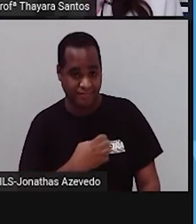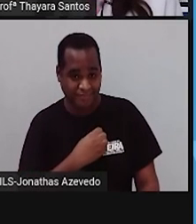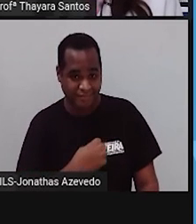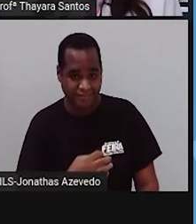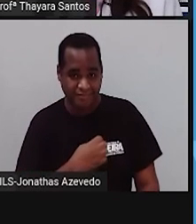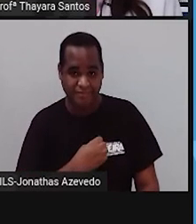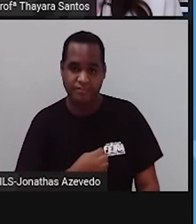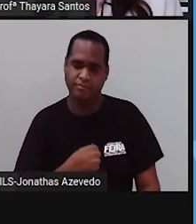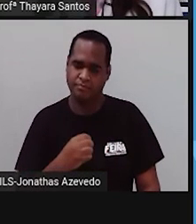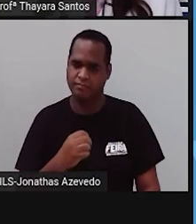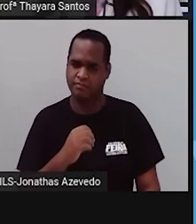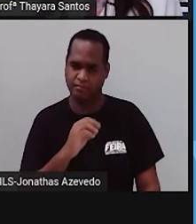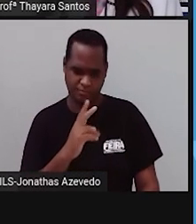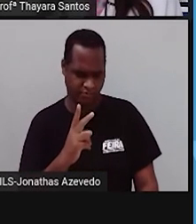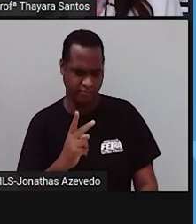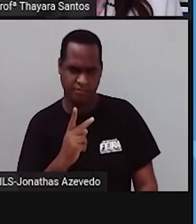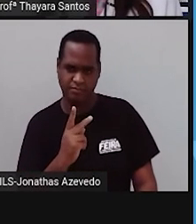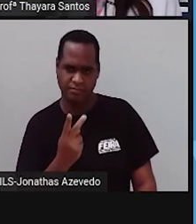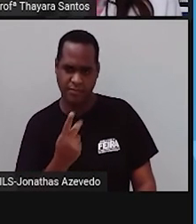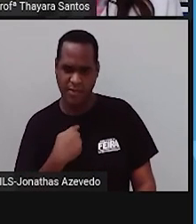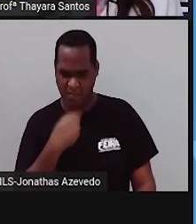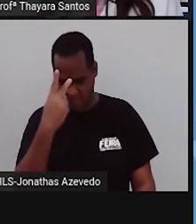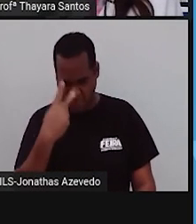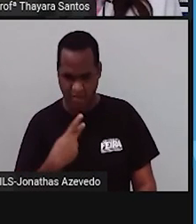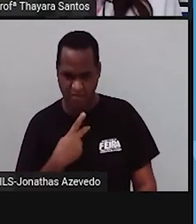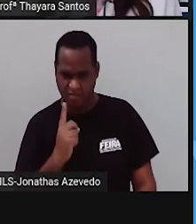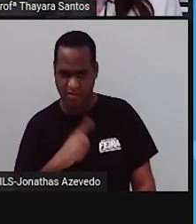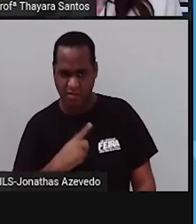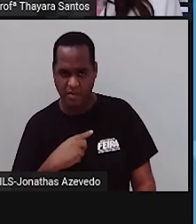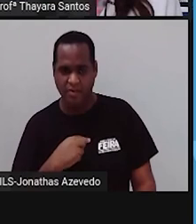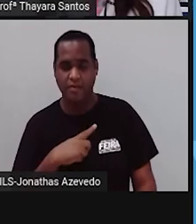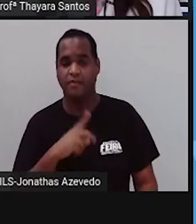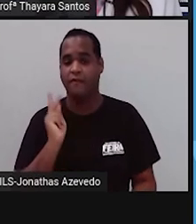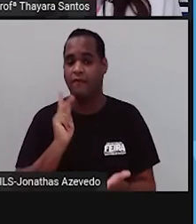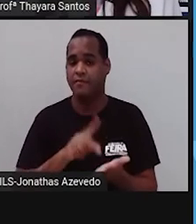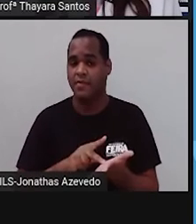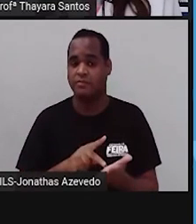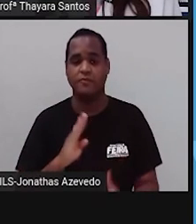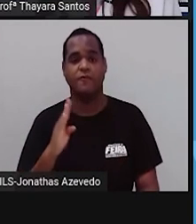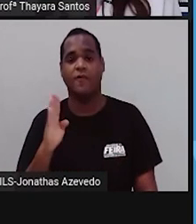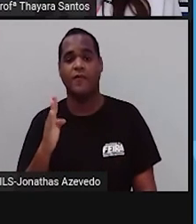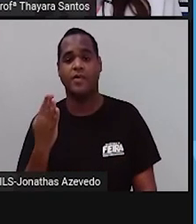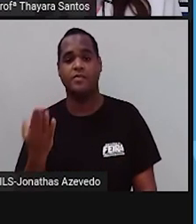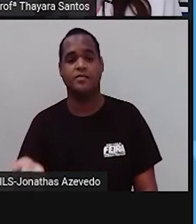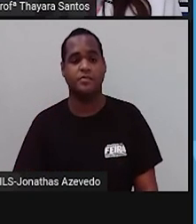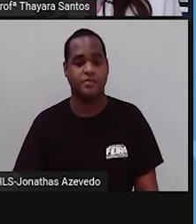como voluntária. Essa afirmação é verdadeira ou ela é falsa?